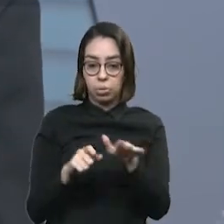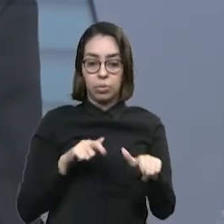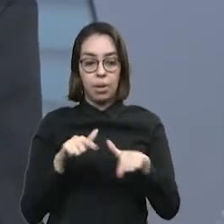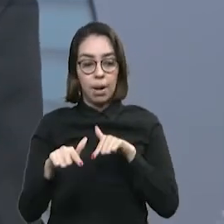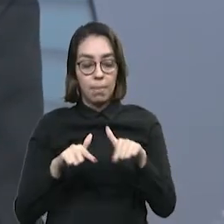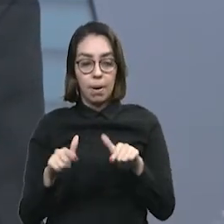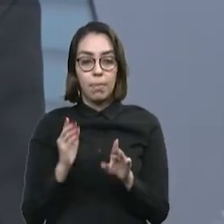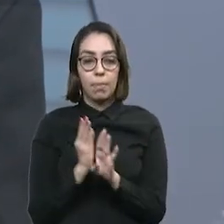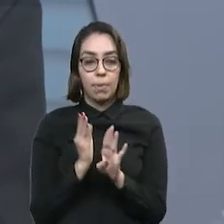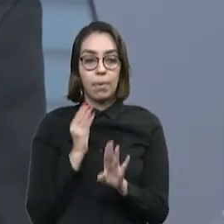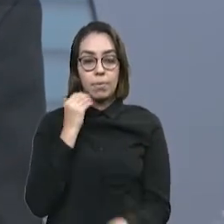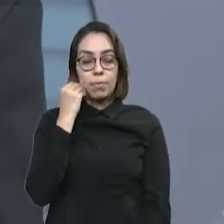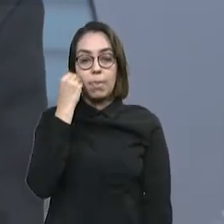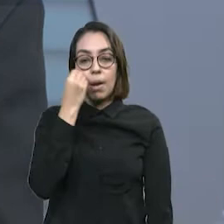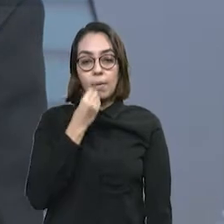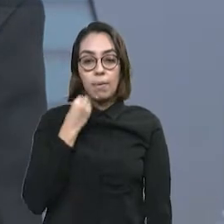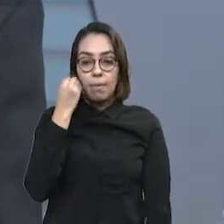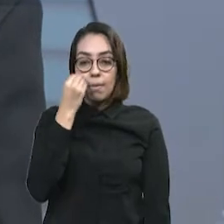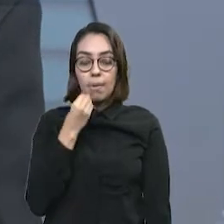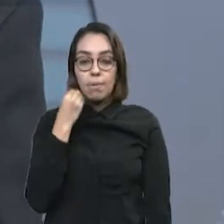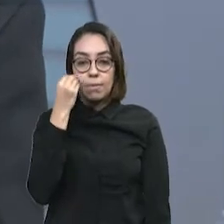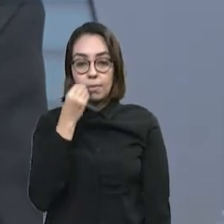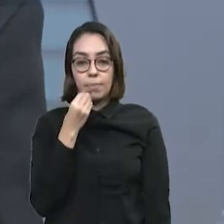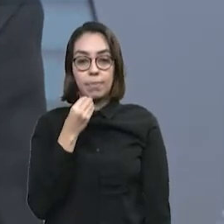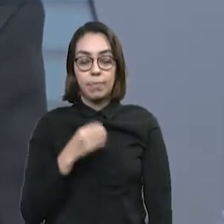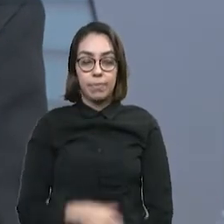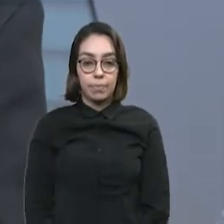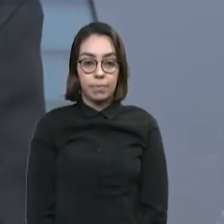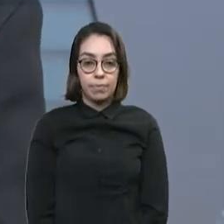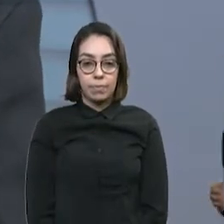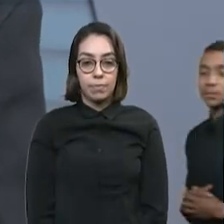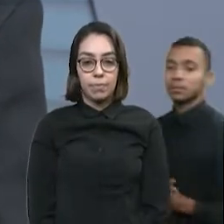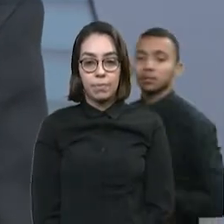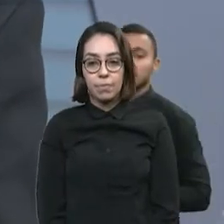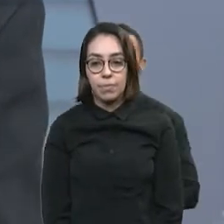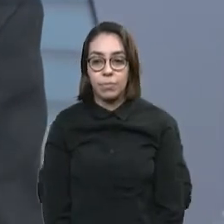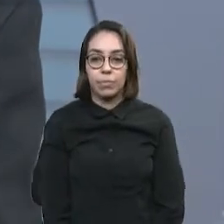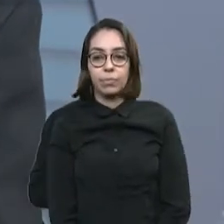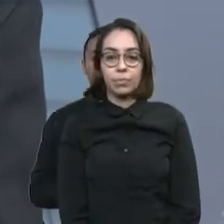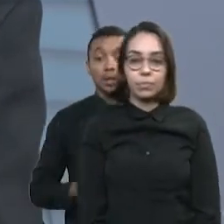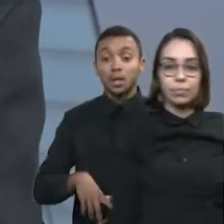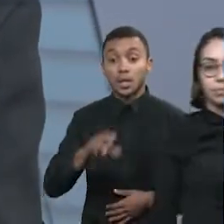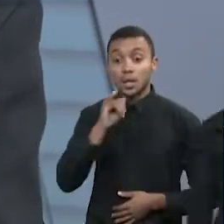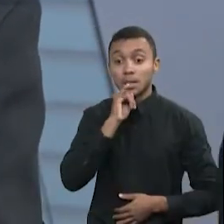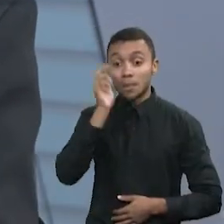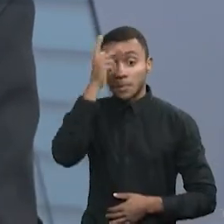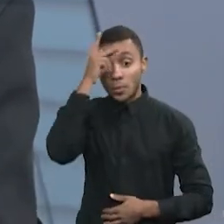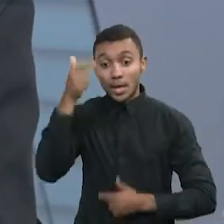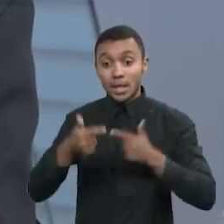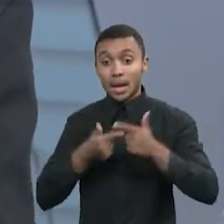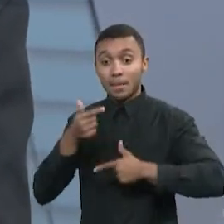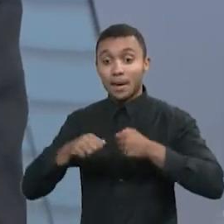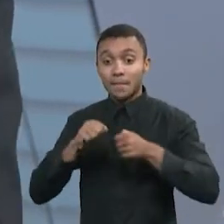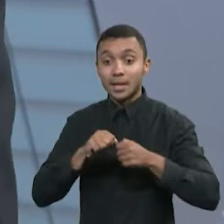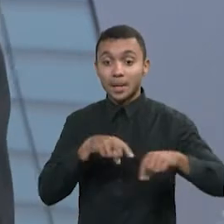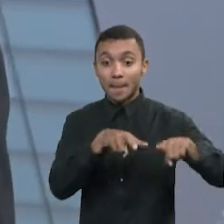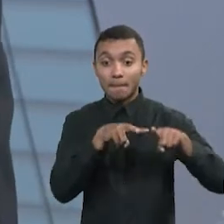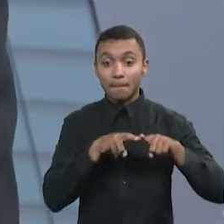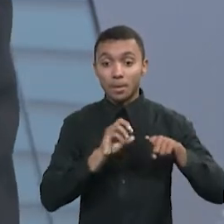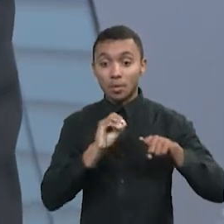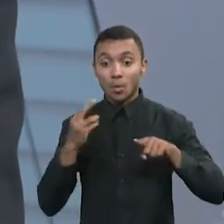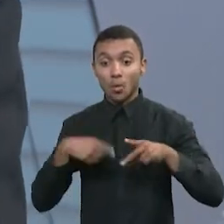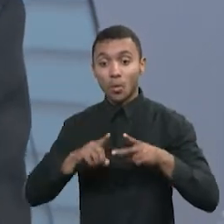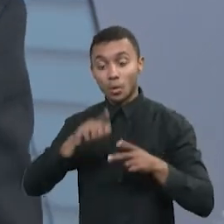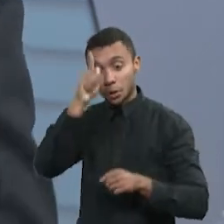conta, nessa hora, por exemplo, o Pizzaolo, o gerente, o próprio gerente, o